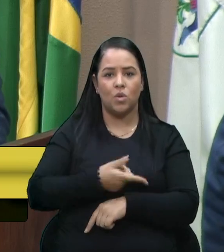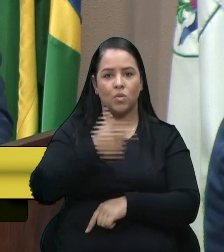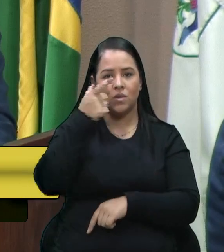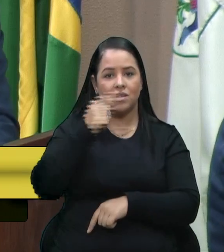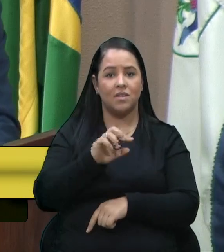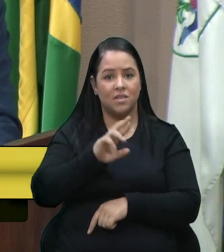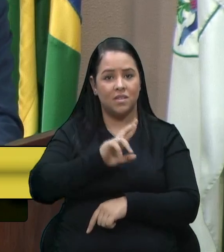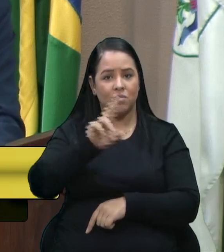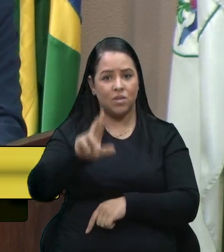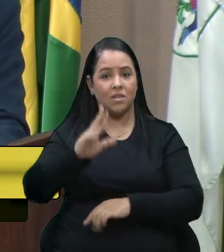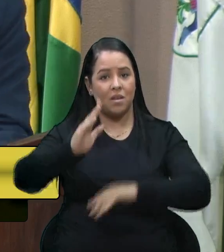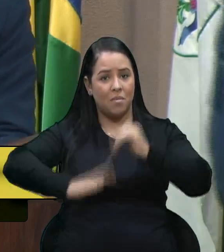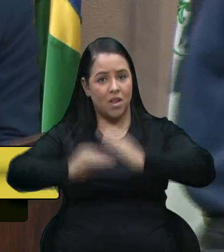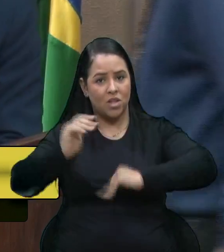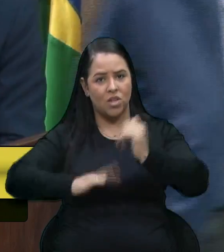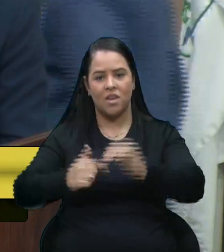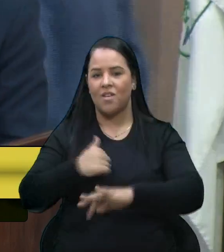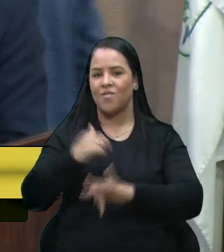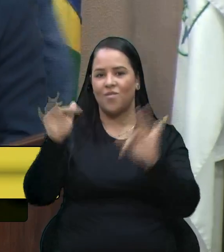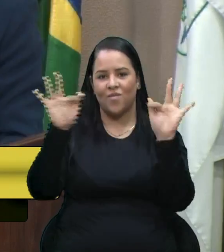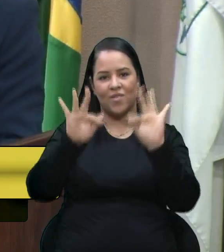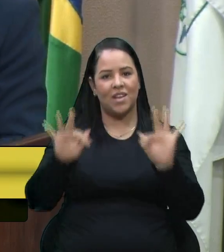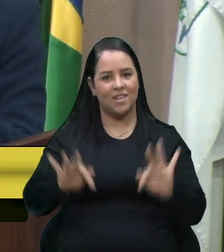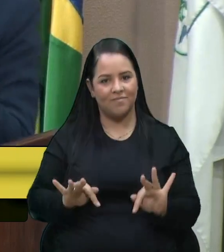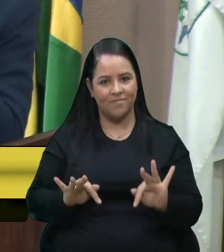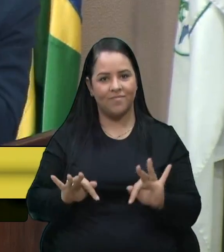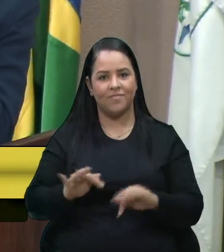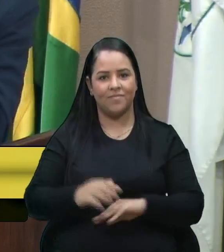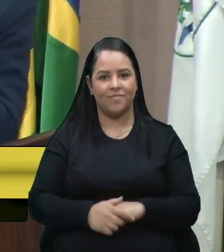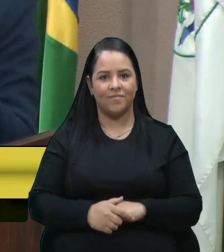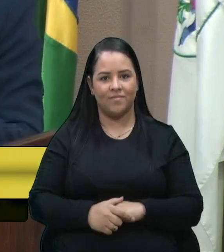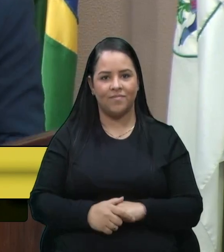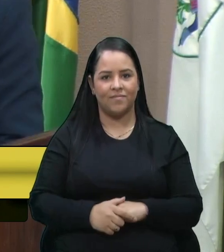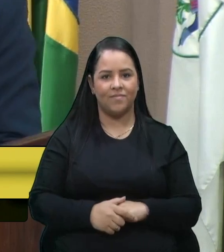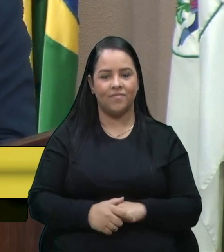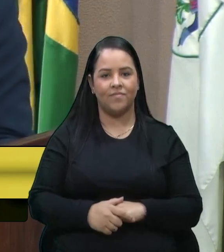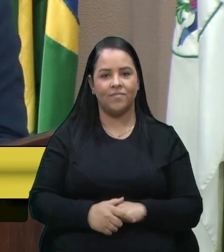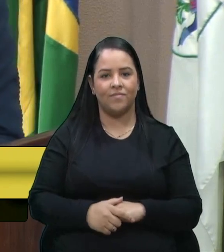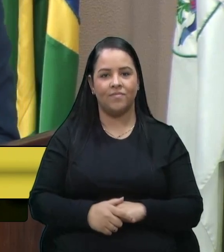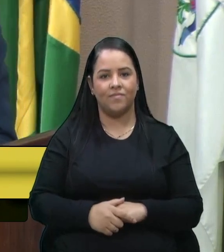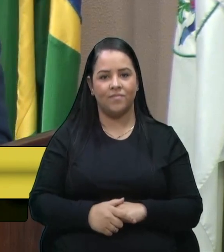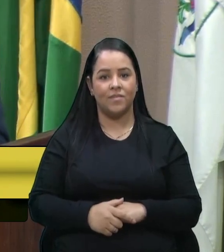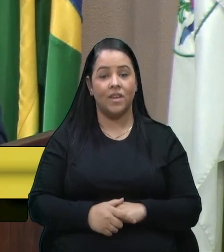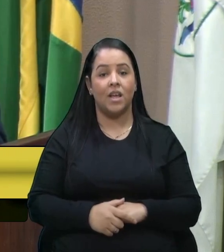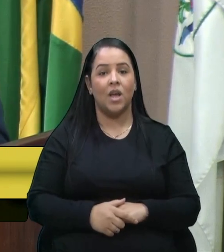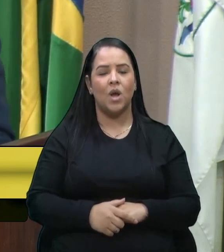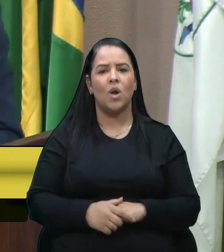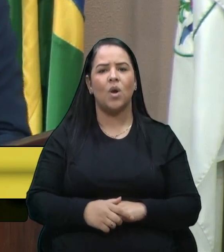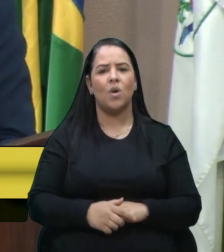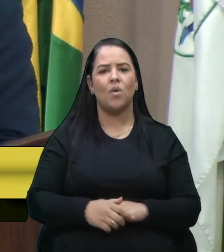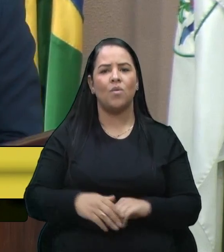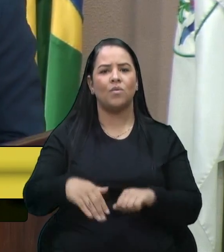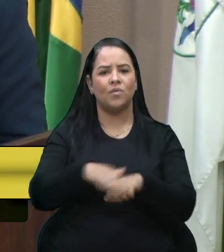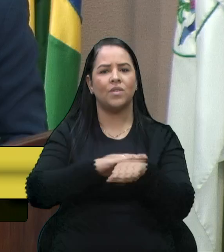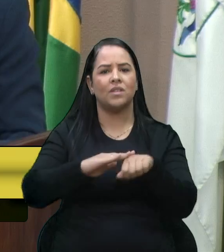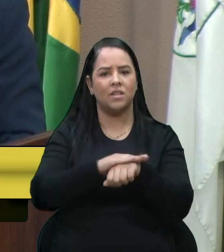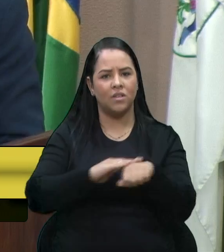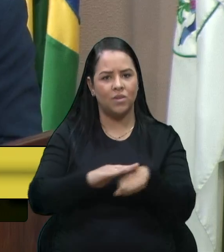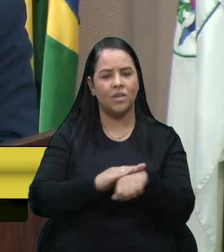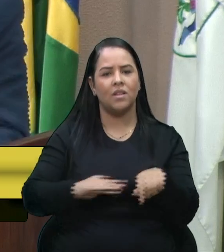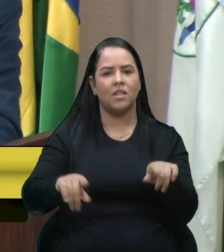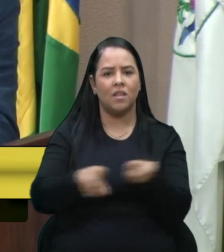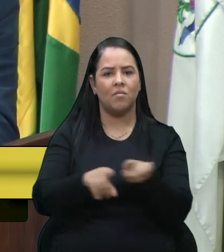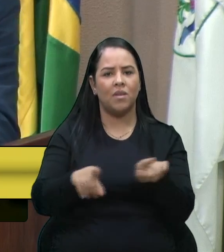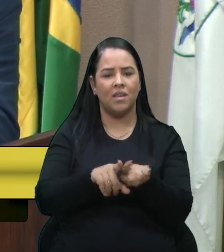prática. Fico muito contente. E também estarei comunicando à Polícia Rodoviária Federal, através de